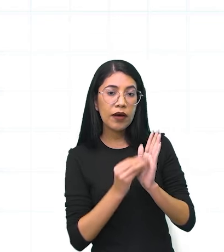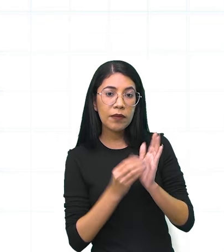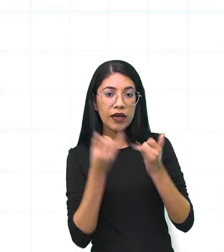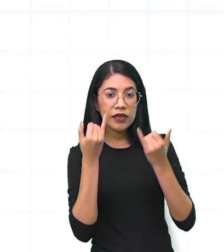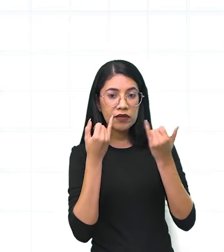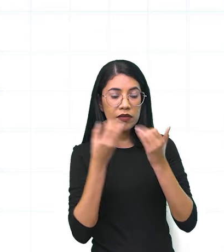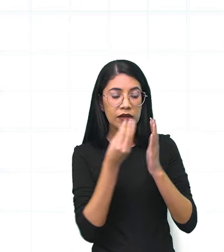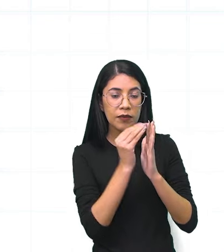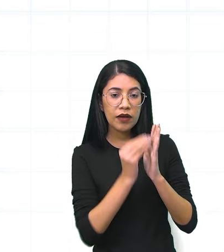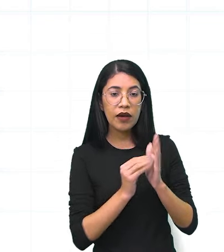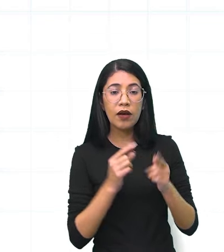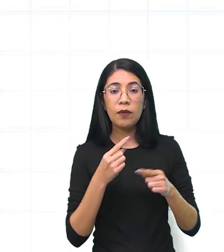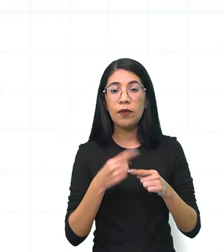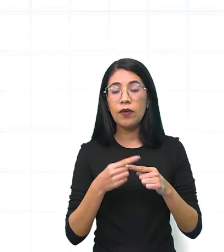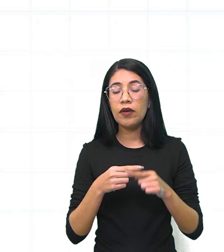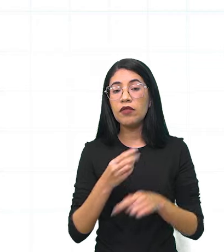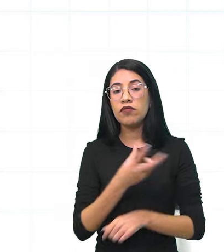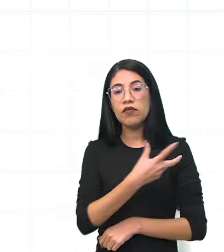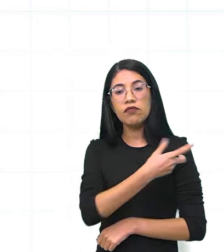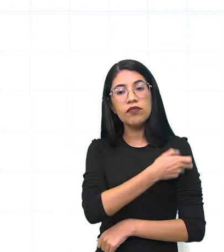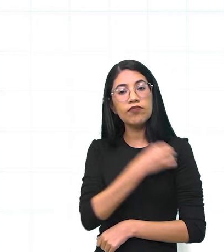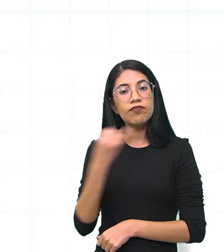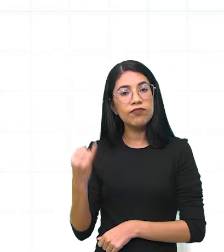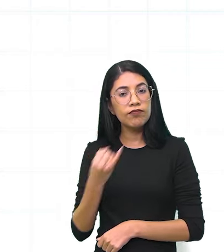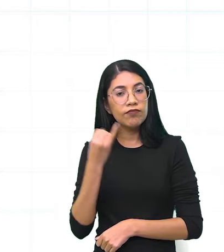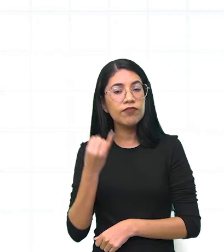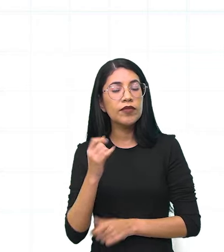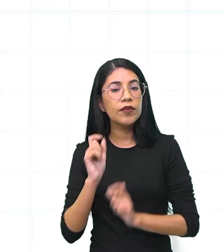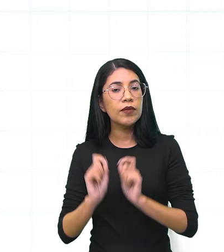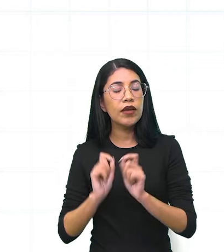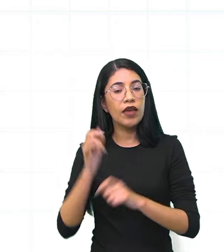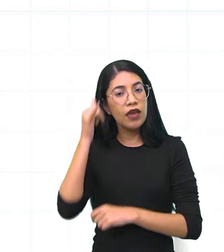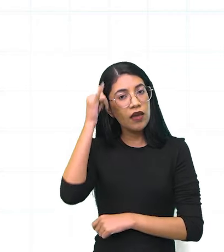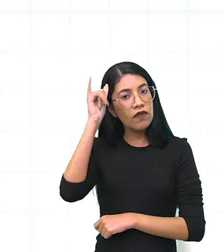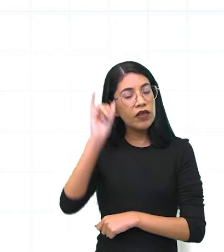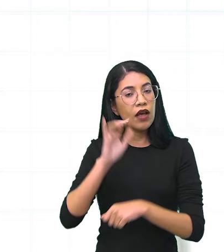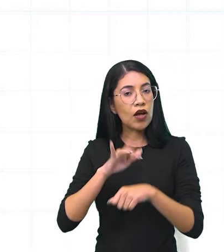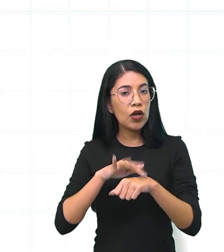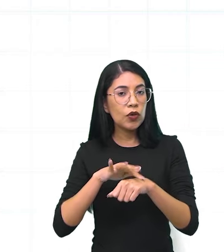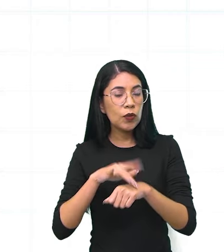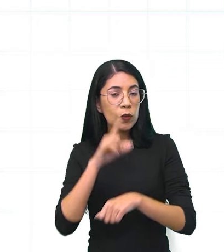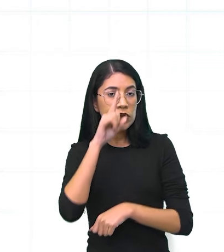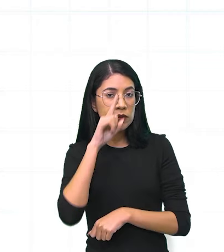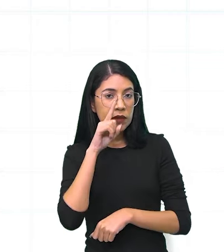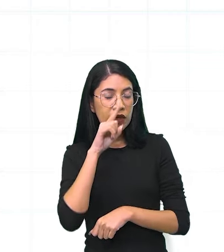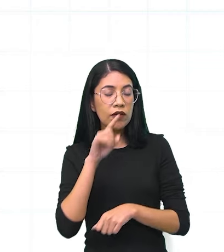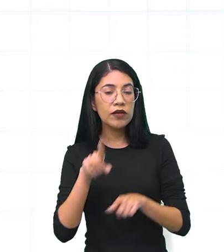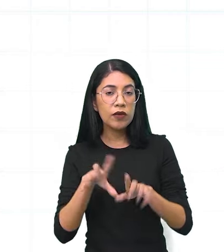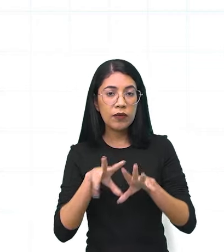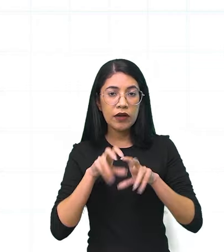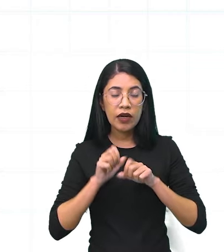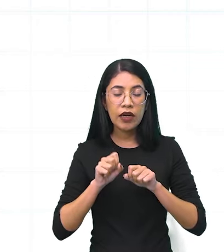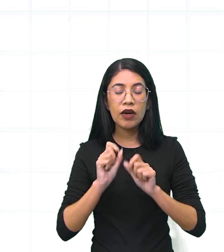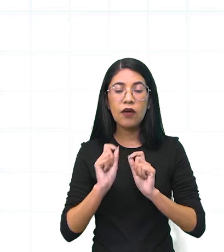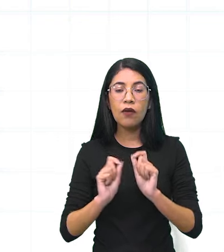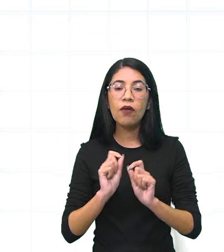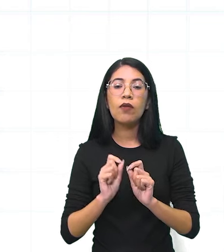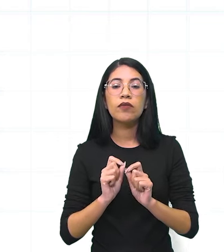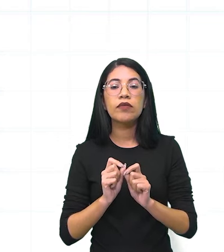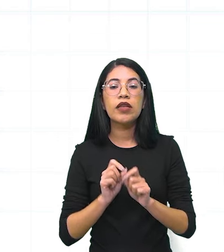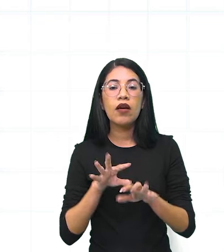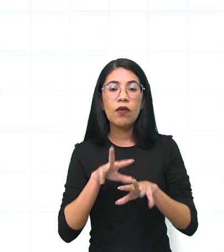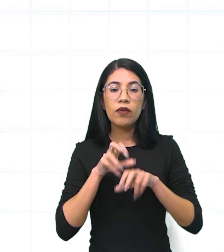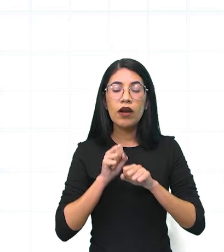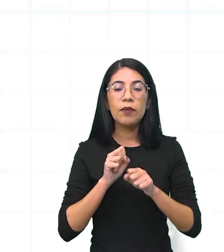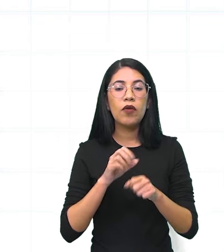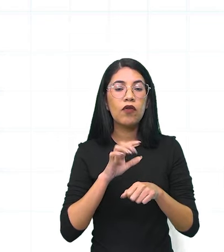pois as vacinas são importantes para prevenir doenças perigosas causadas por vírus